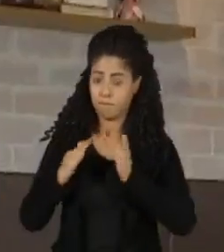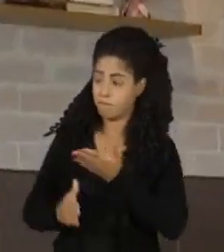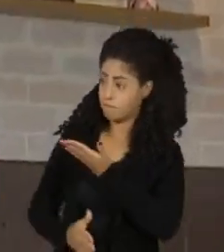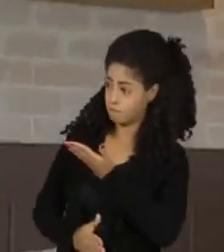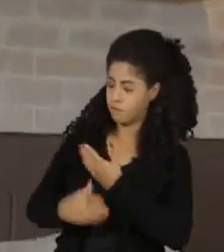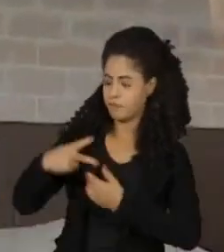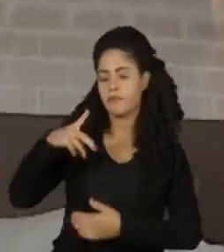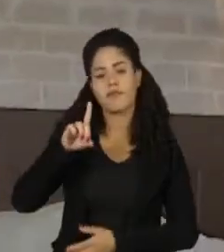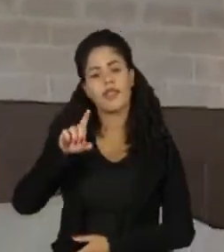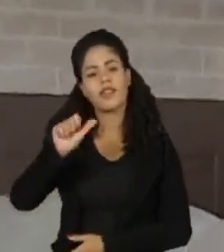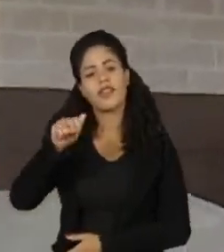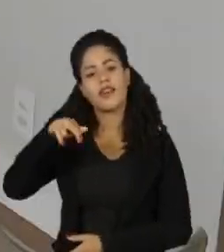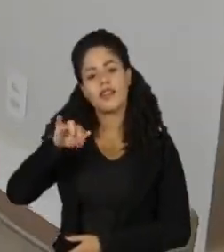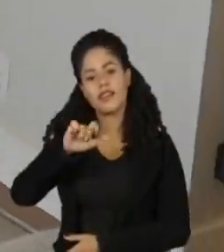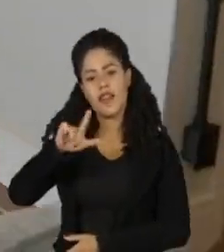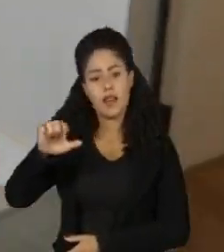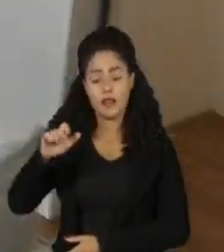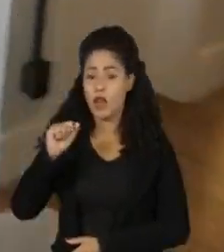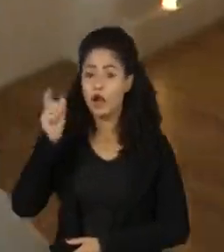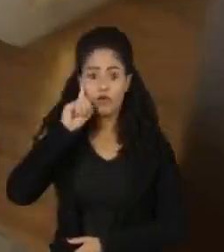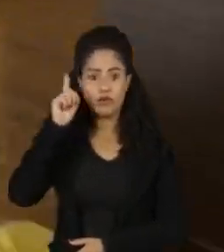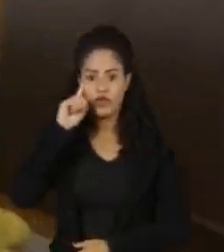os dias são agitados.